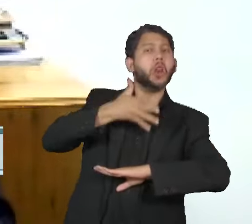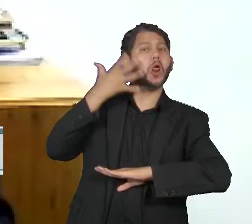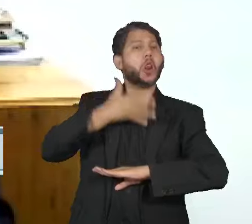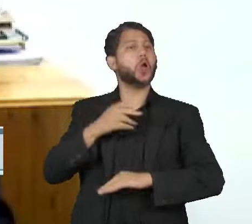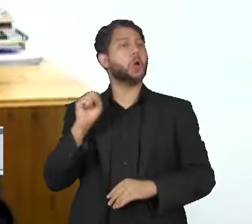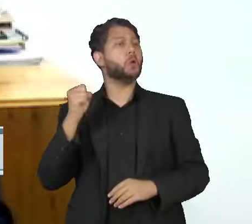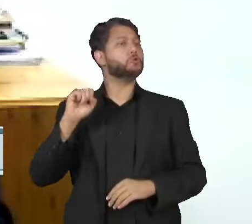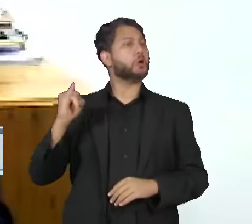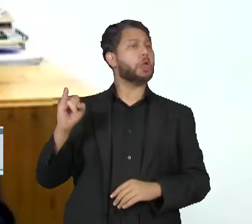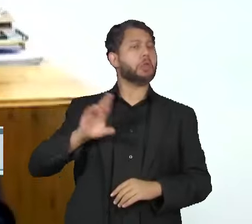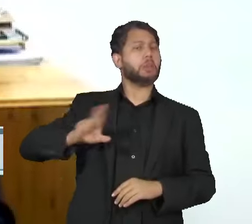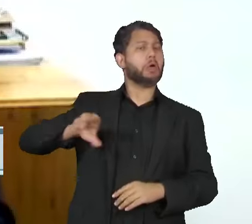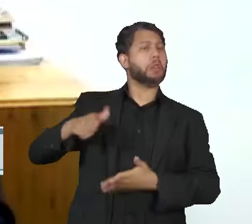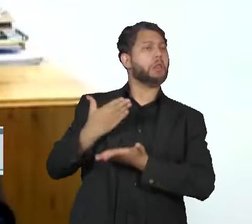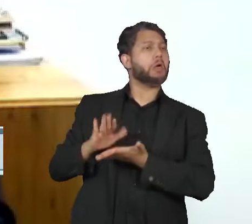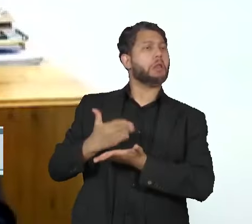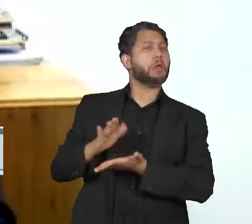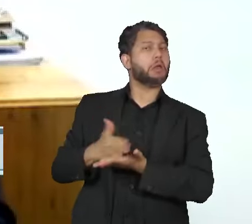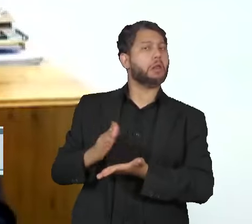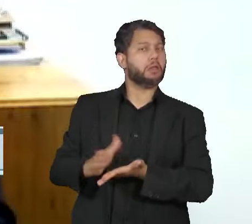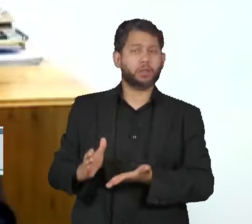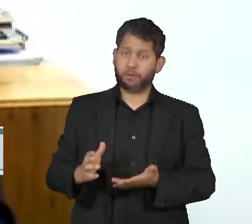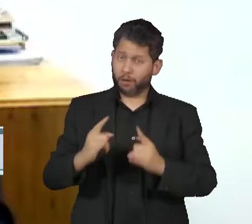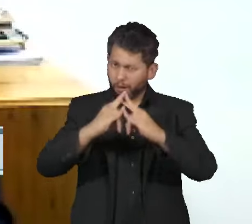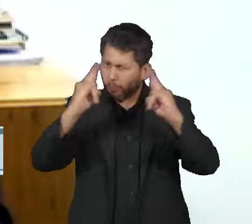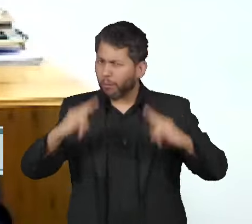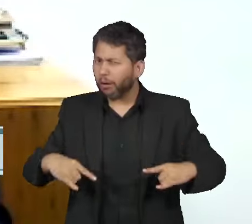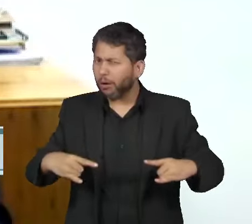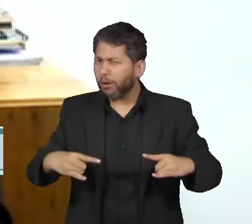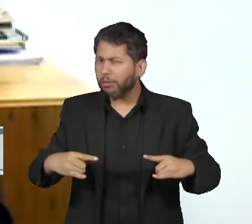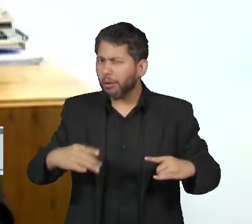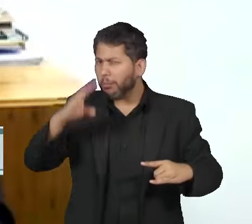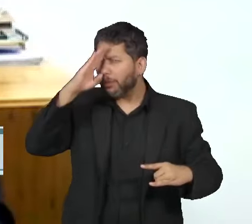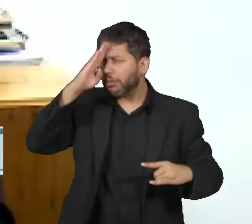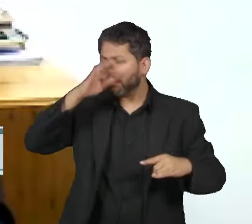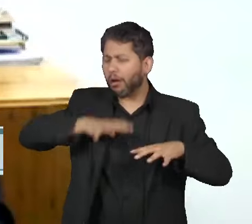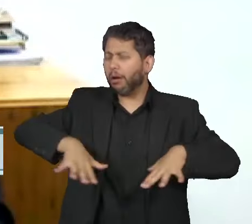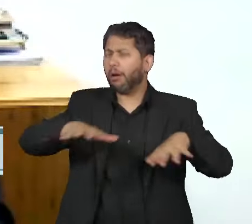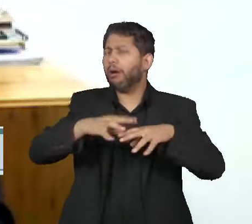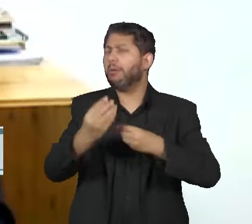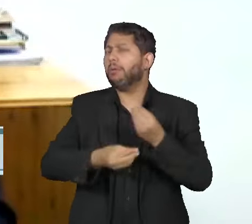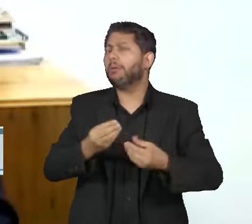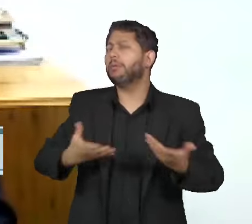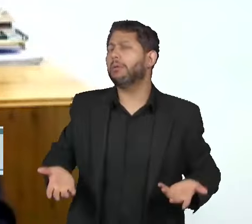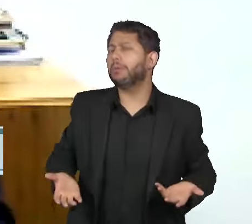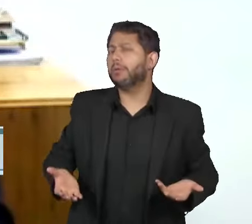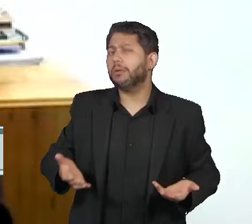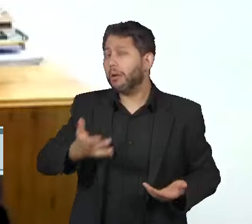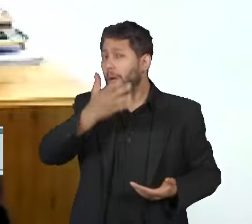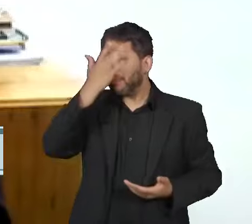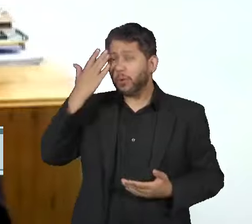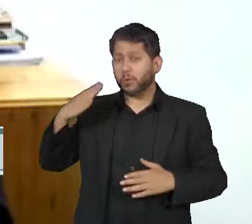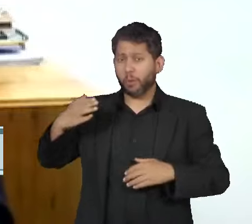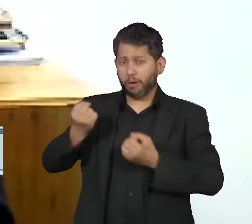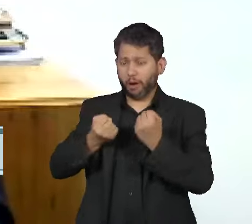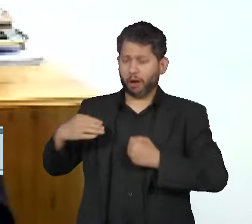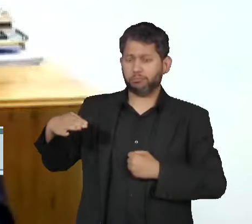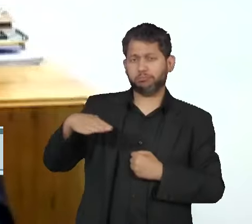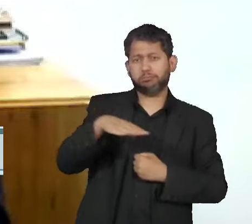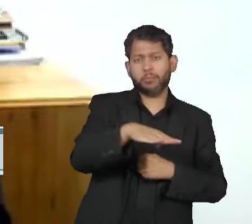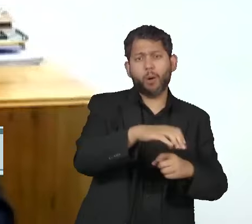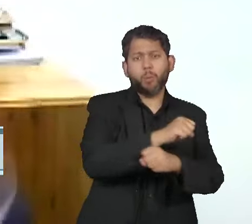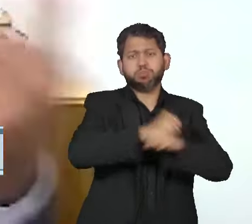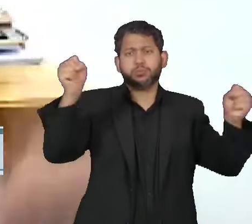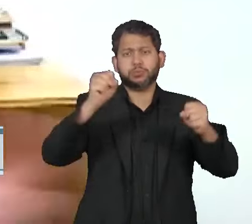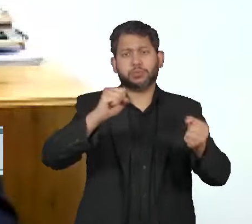8 de janeiro não tem nada a ver com o acampamento da frente dos quartéis, que não tem nada a ver com o camarada que tentou explodir o STF a semana